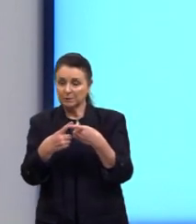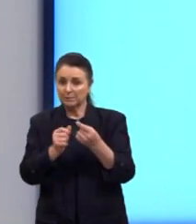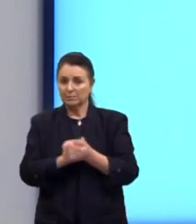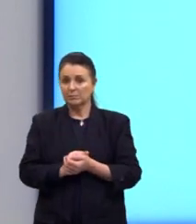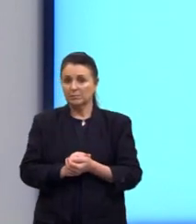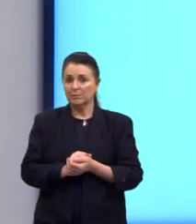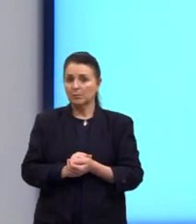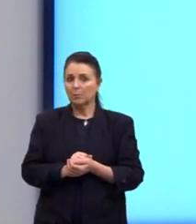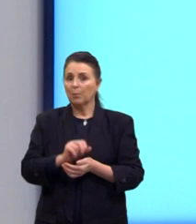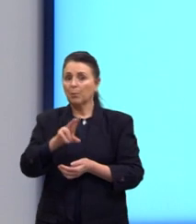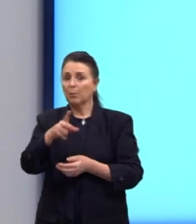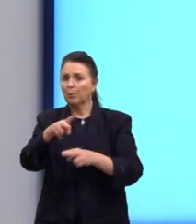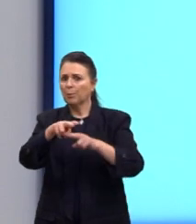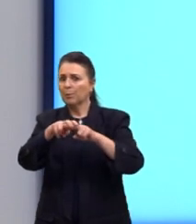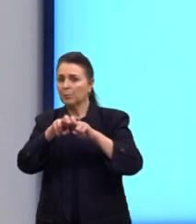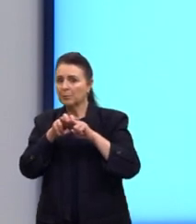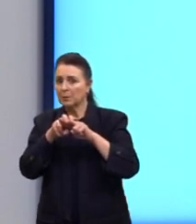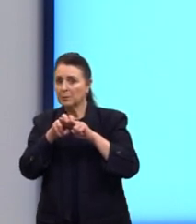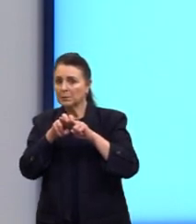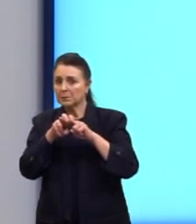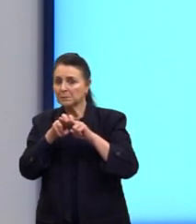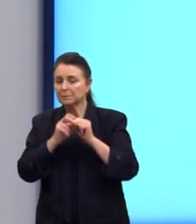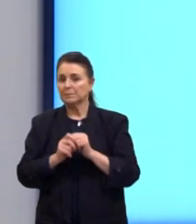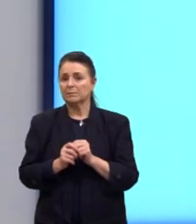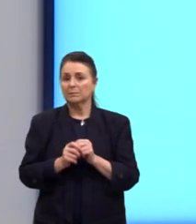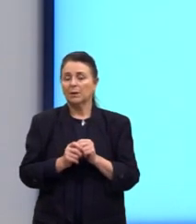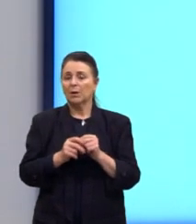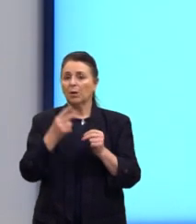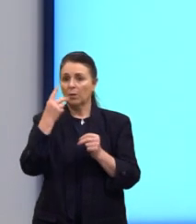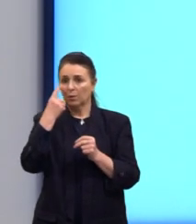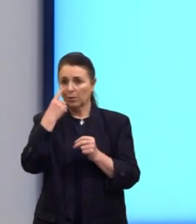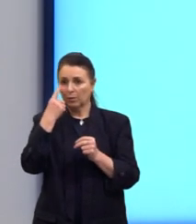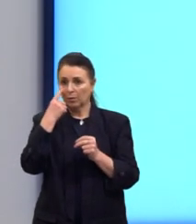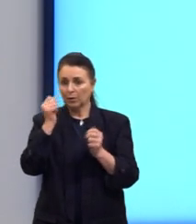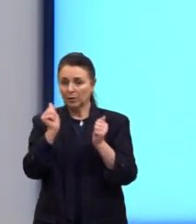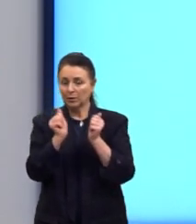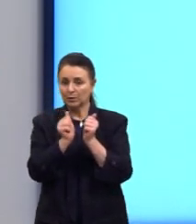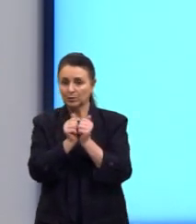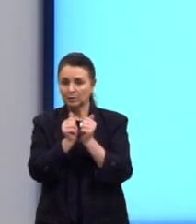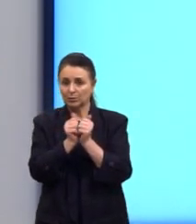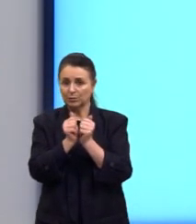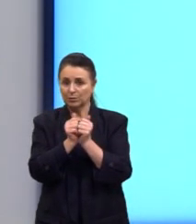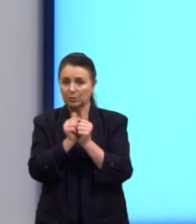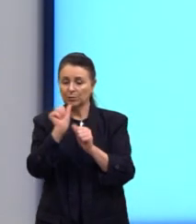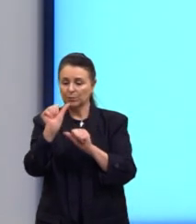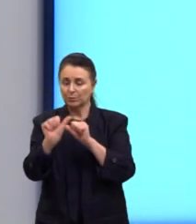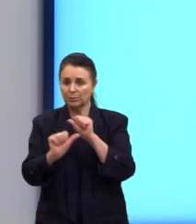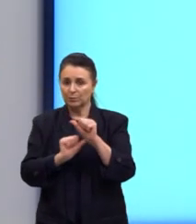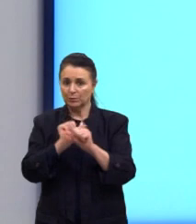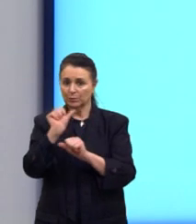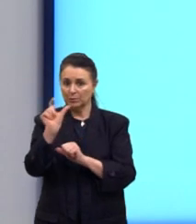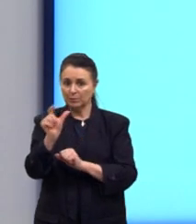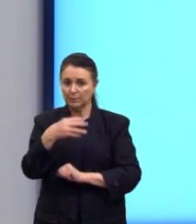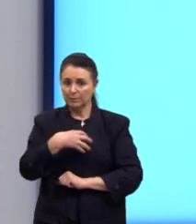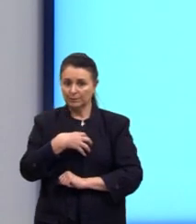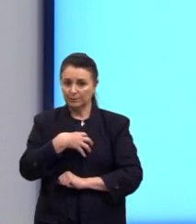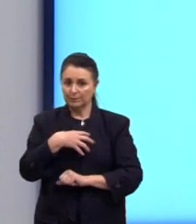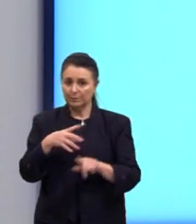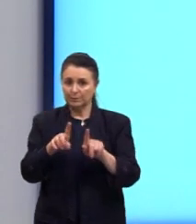que é o pois. O for instance. Olha, no momento que eu boto o instance junto com o for, já viram por exemplo, né?